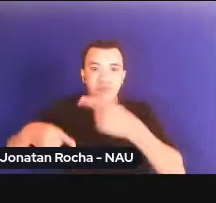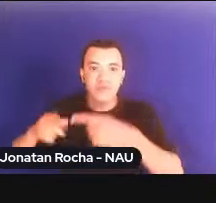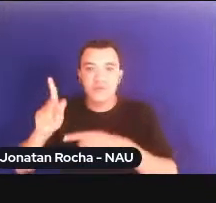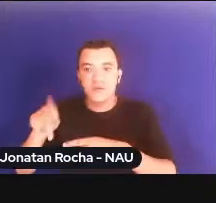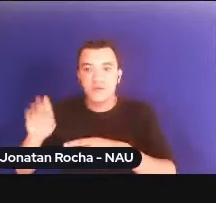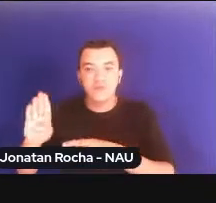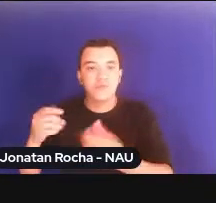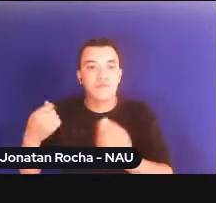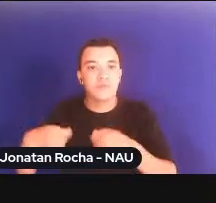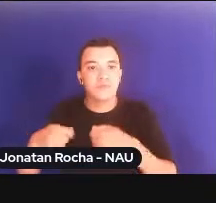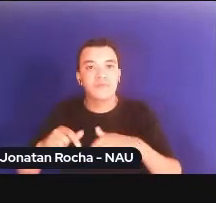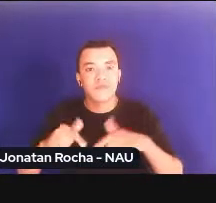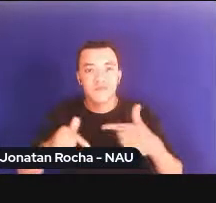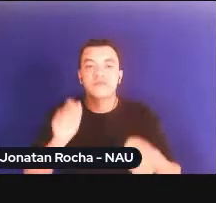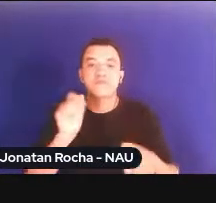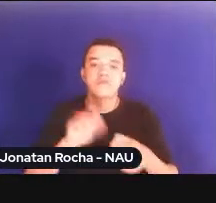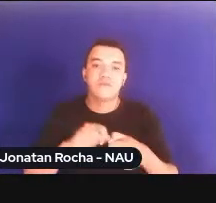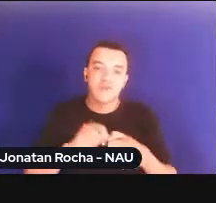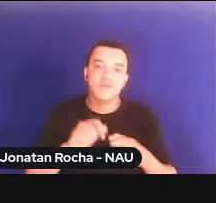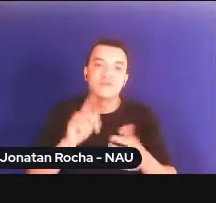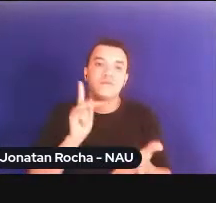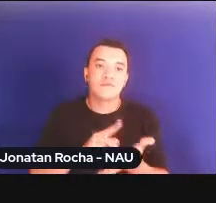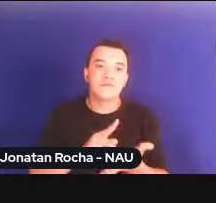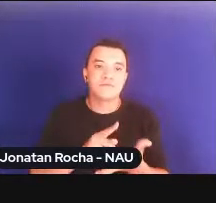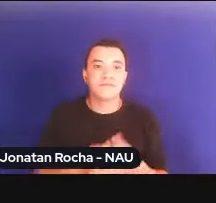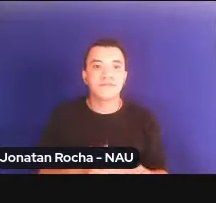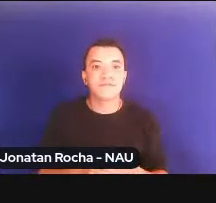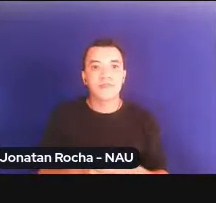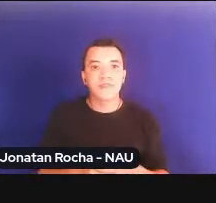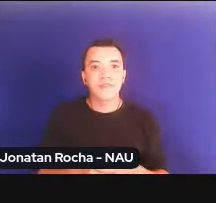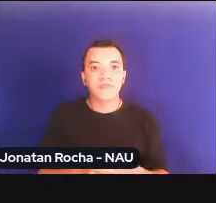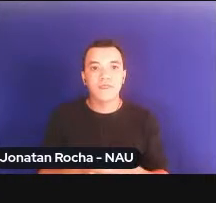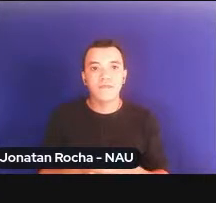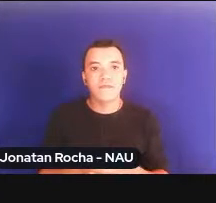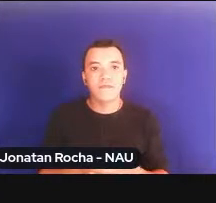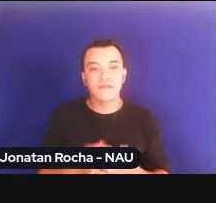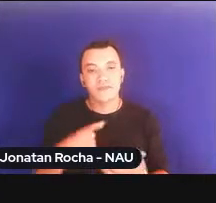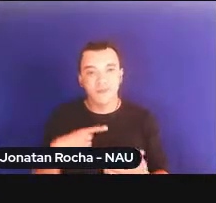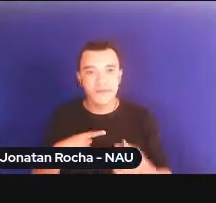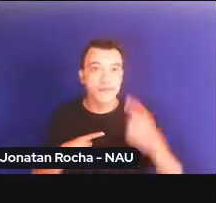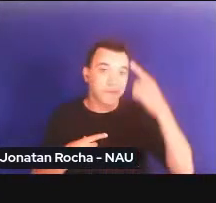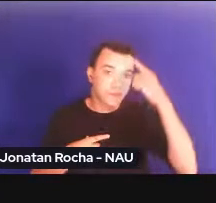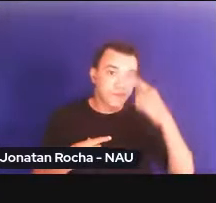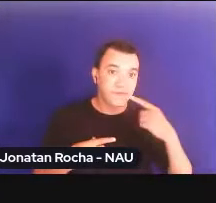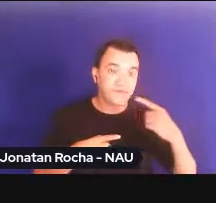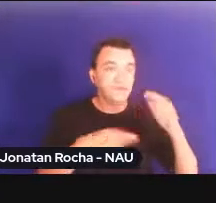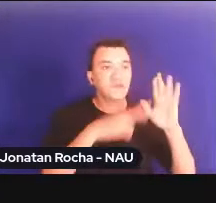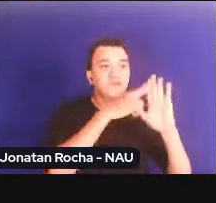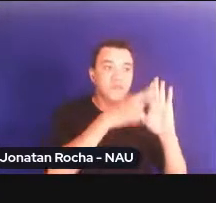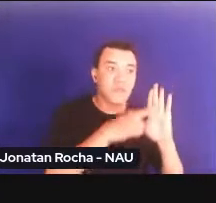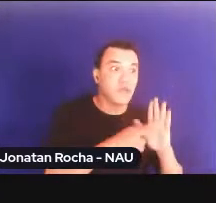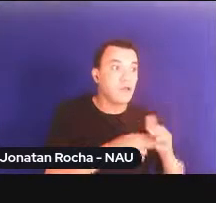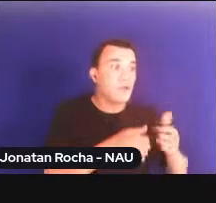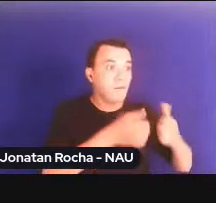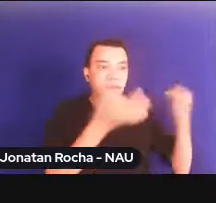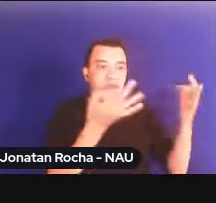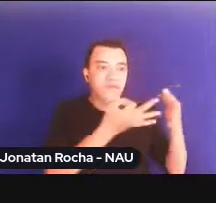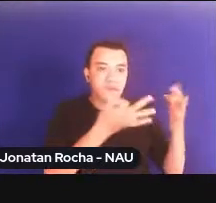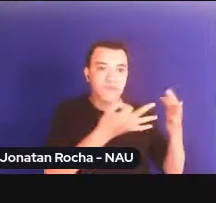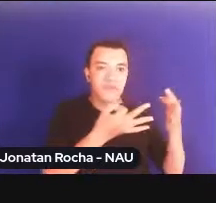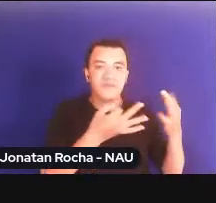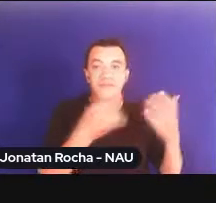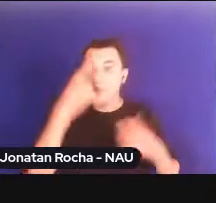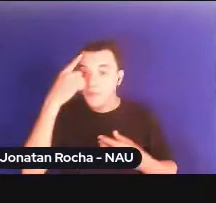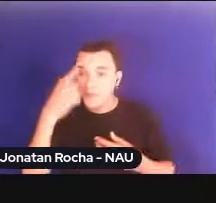para a sua efetivação. Ficamos, então, entre o perfil oficial, normativo, ideal e o perfil real,